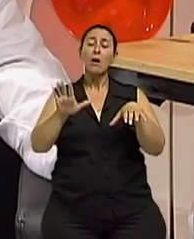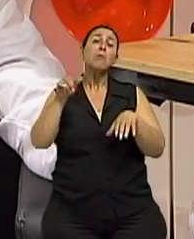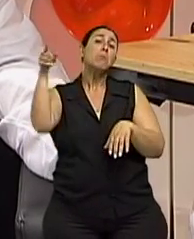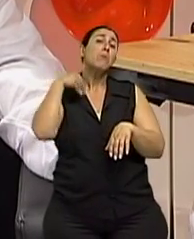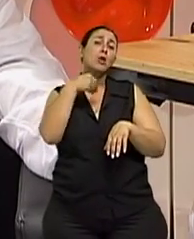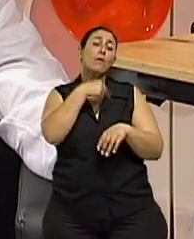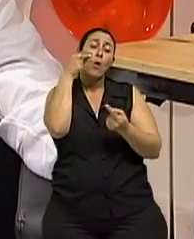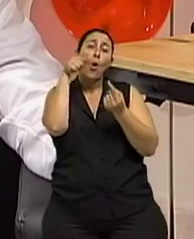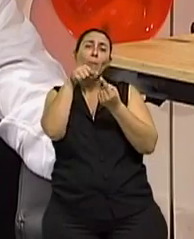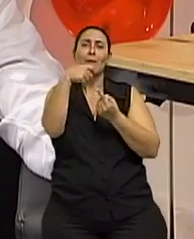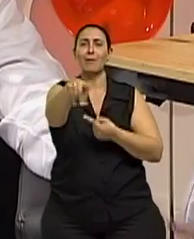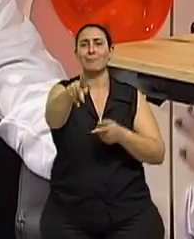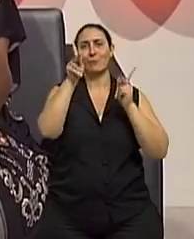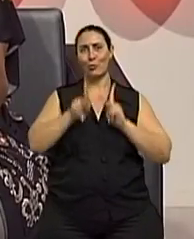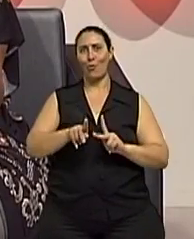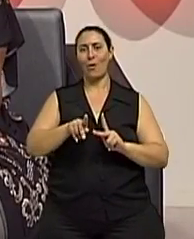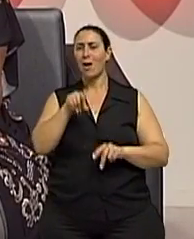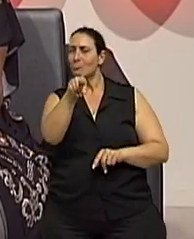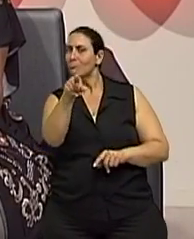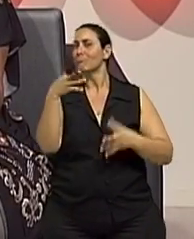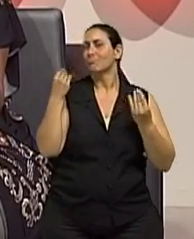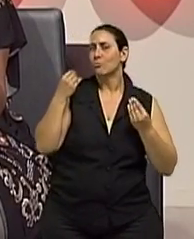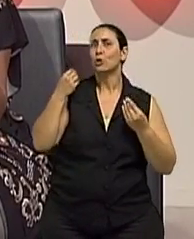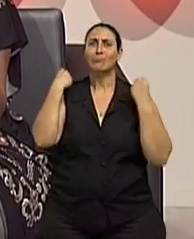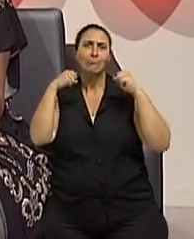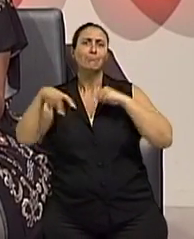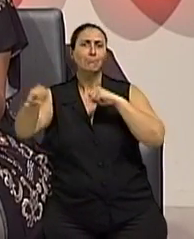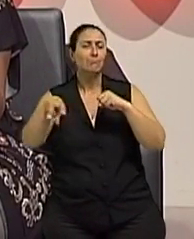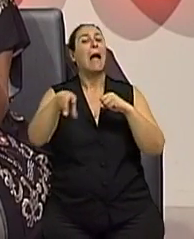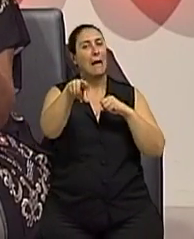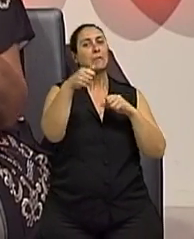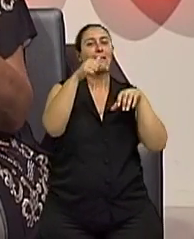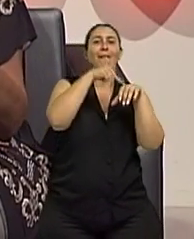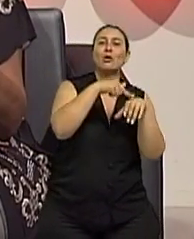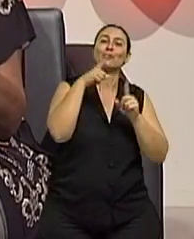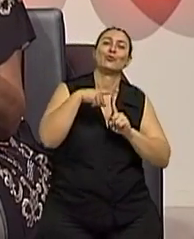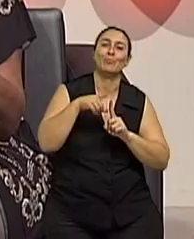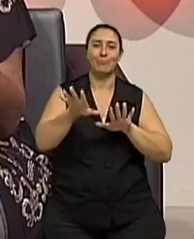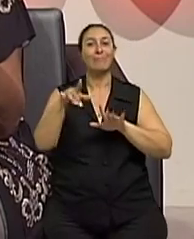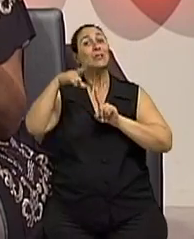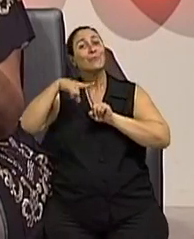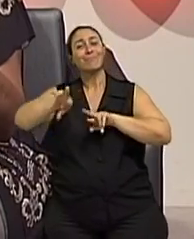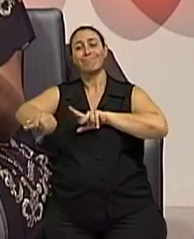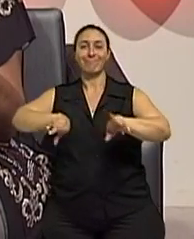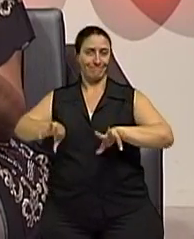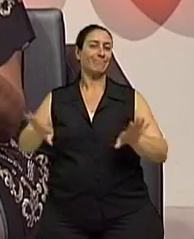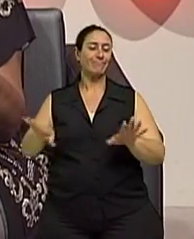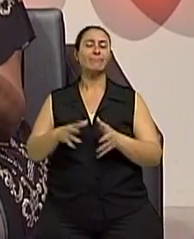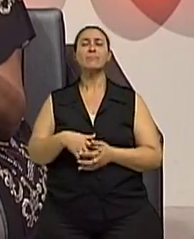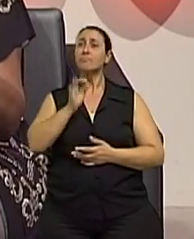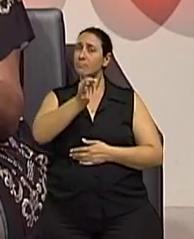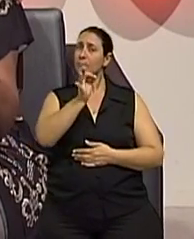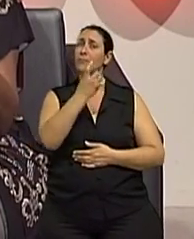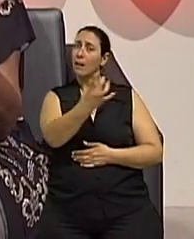prótese que vai ser necessário. Claro. Não, eu esclareço isso porque muitas pessoas, infelizmente ainda, né? Às vezes é uma tendência do